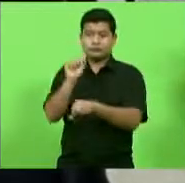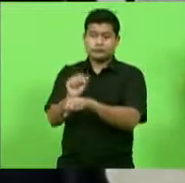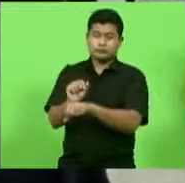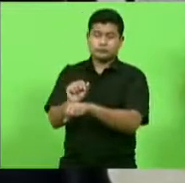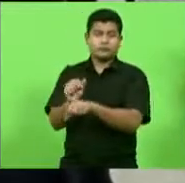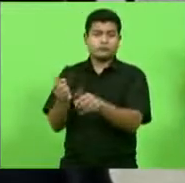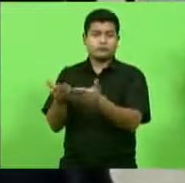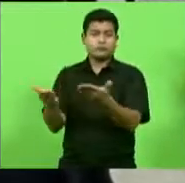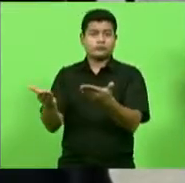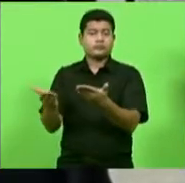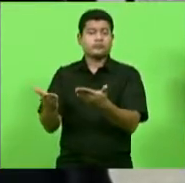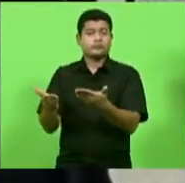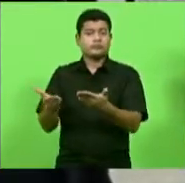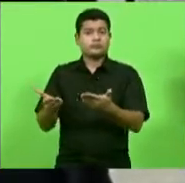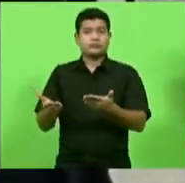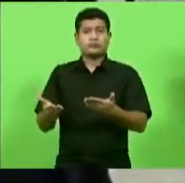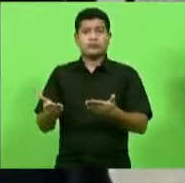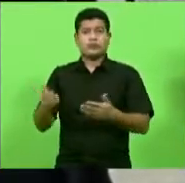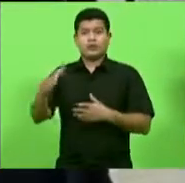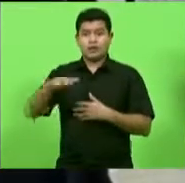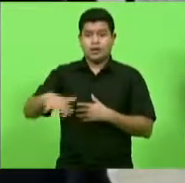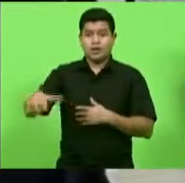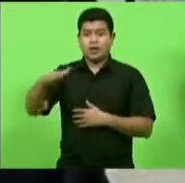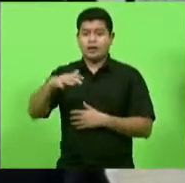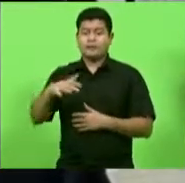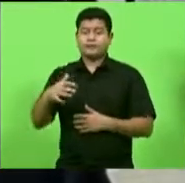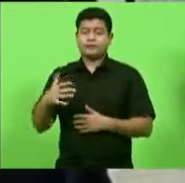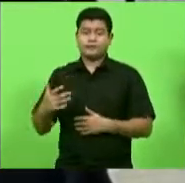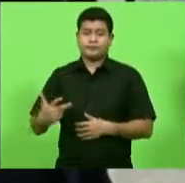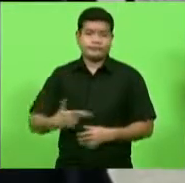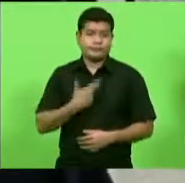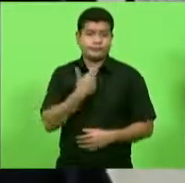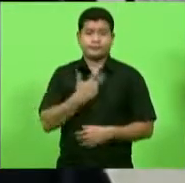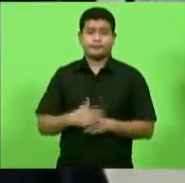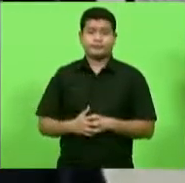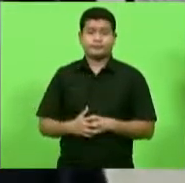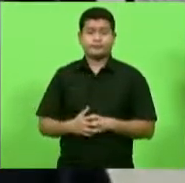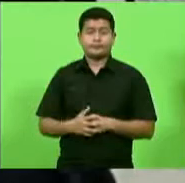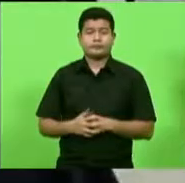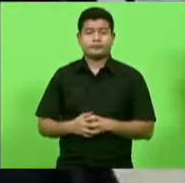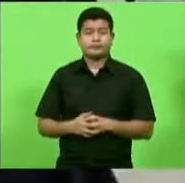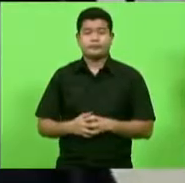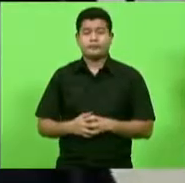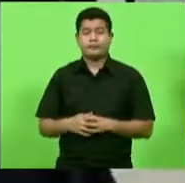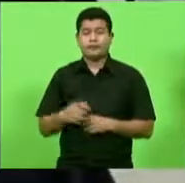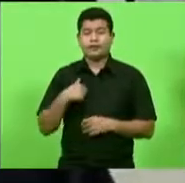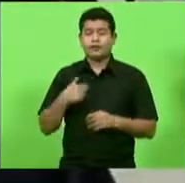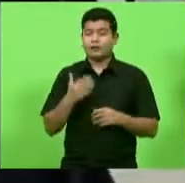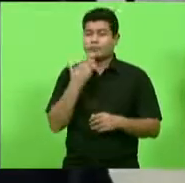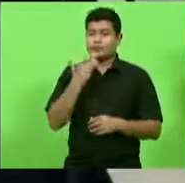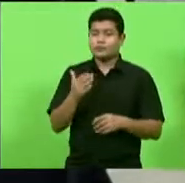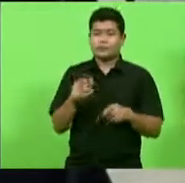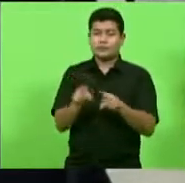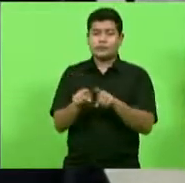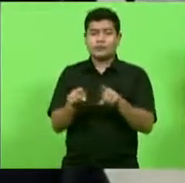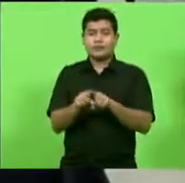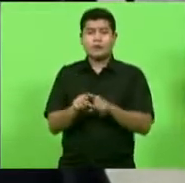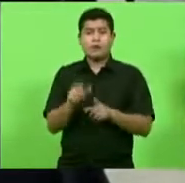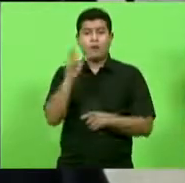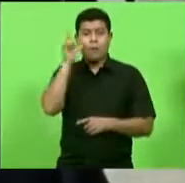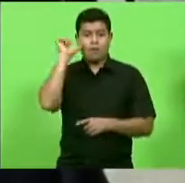nas suas no seu potencial eu solicitei ontem uma